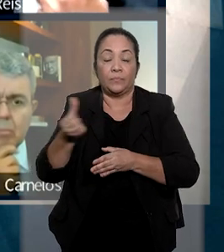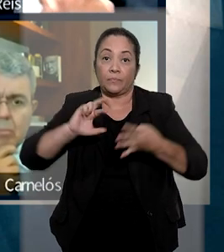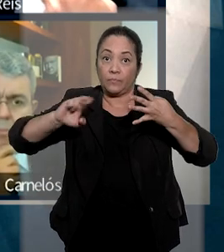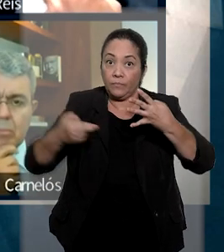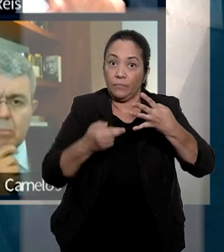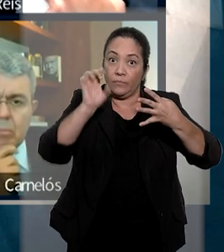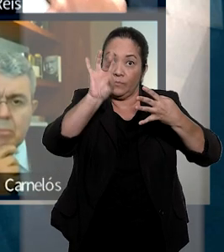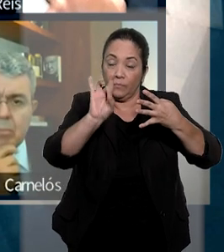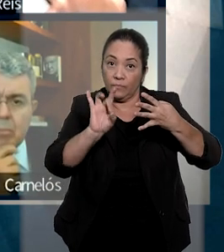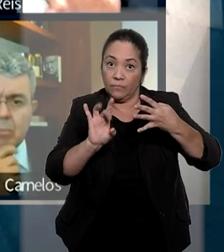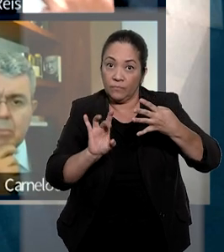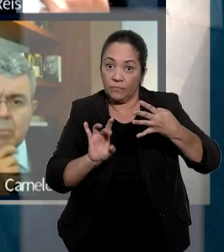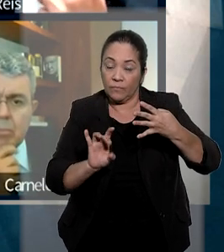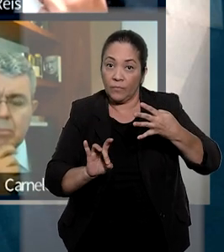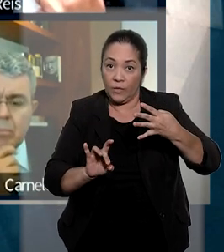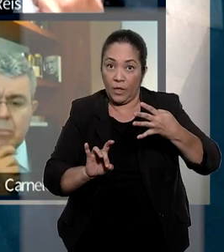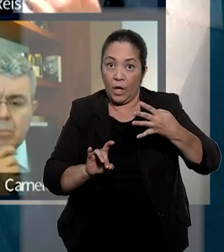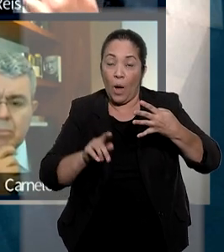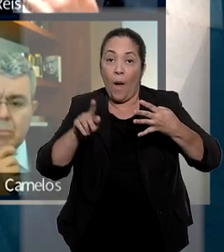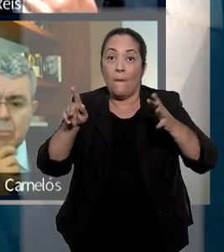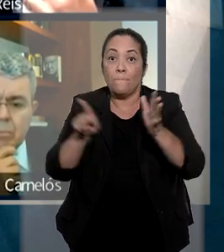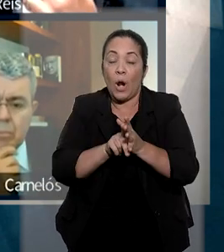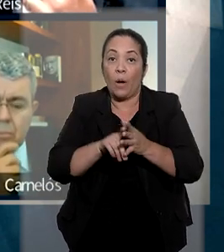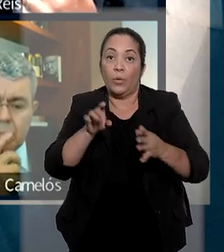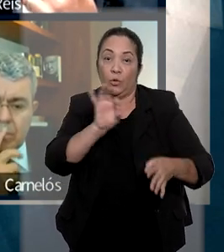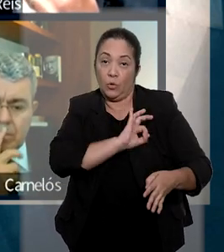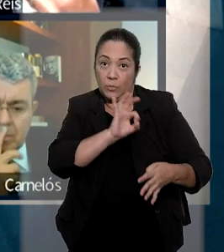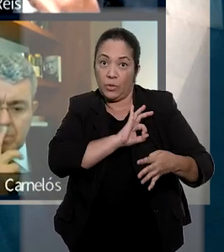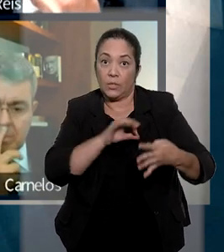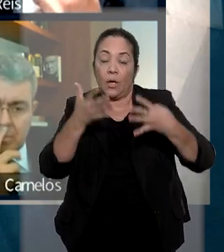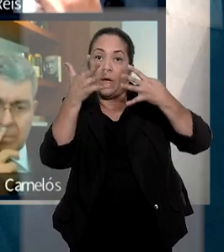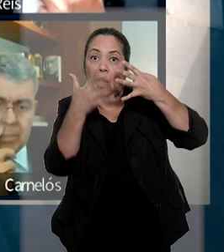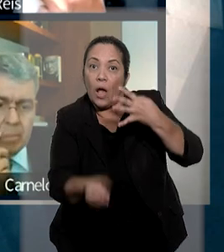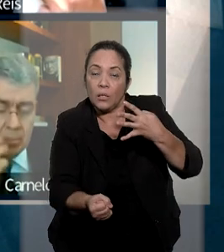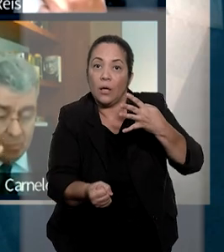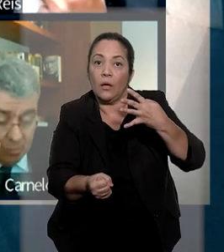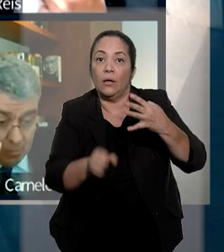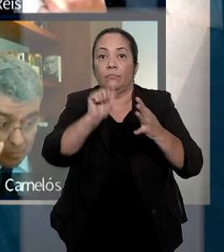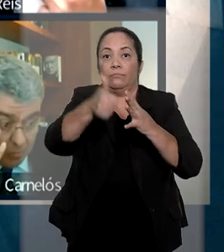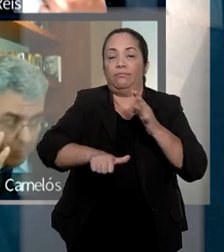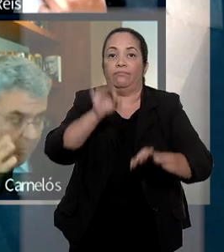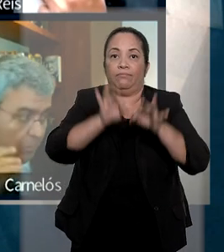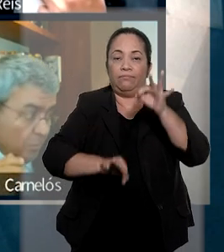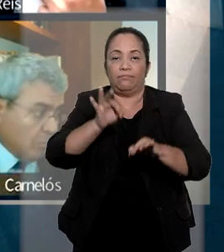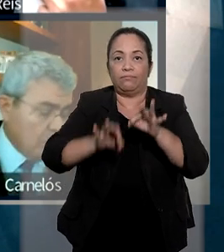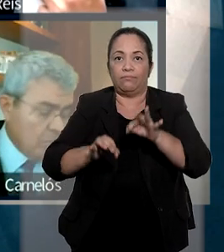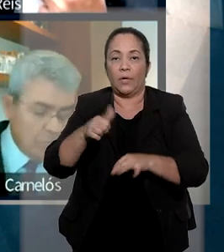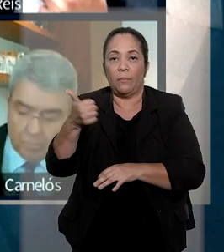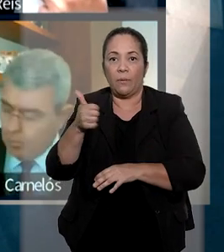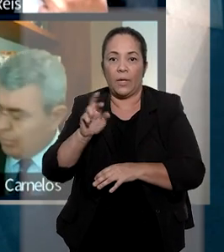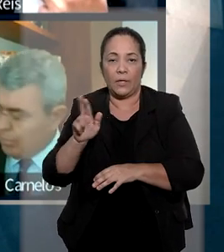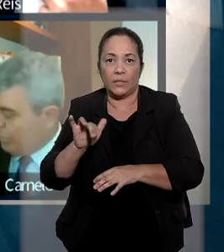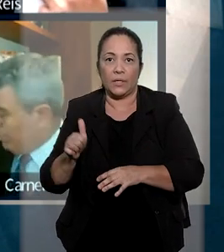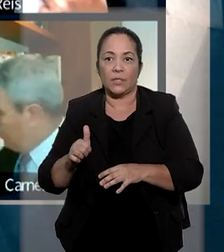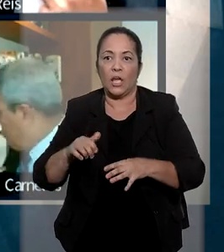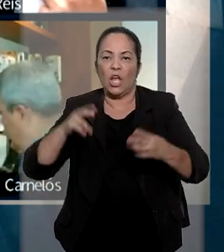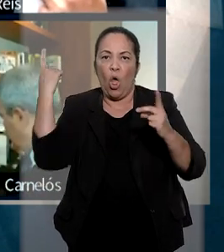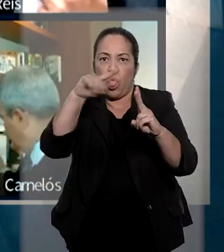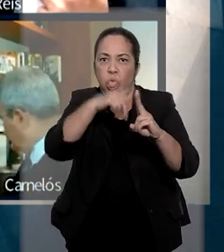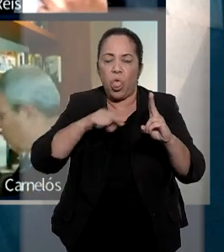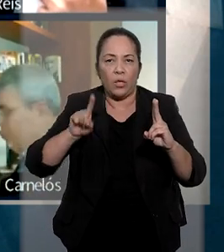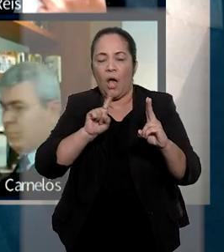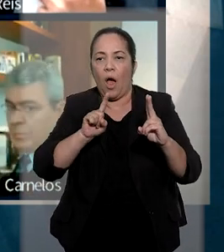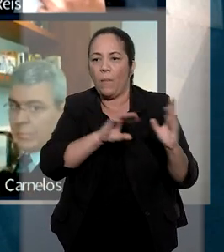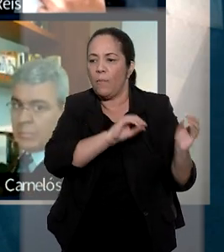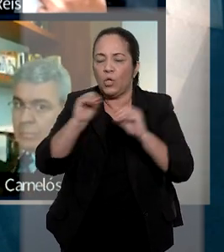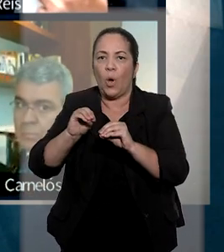provimento ao recurso especial dos policiais para restabelecer a decisão de primeira instância, que desclassificou de tortura para